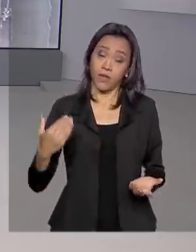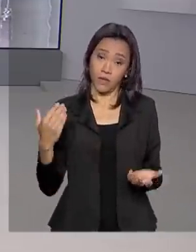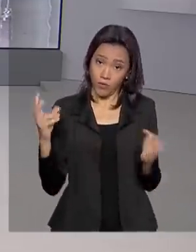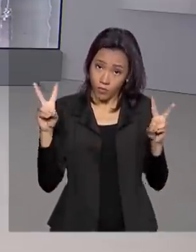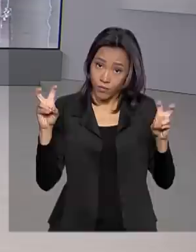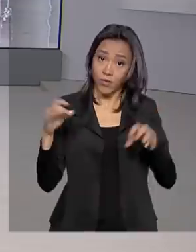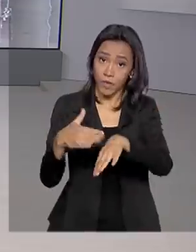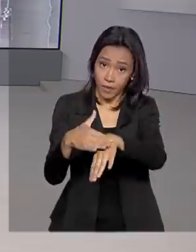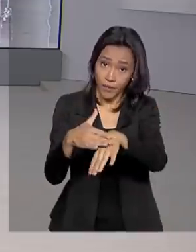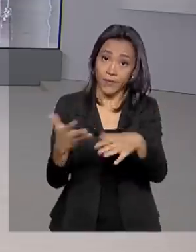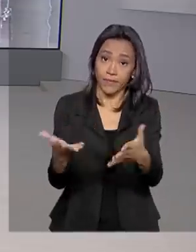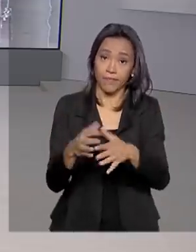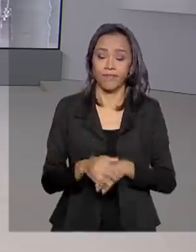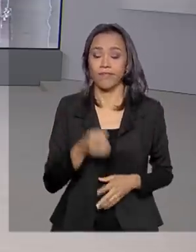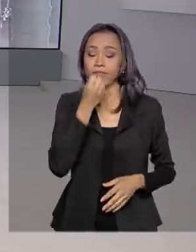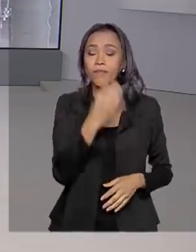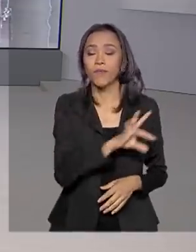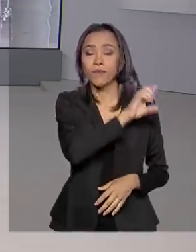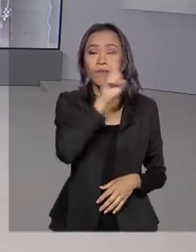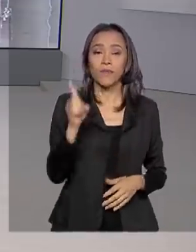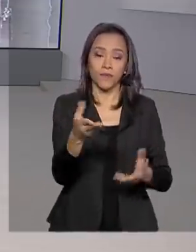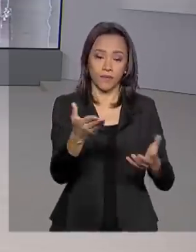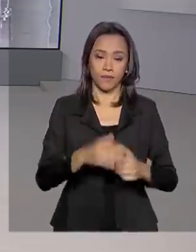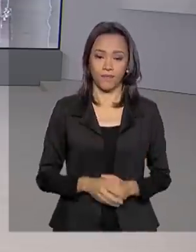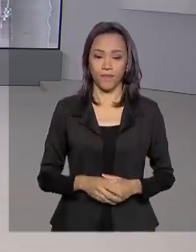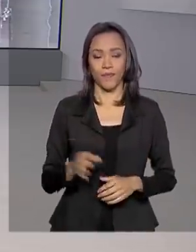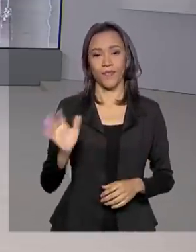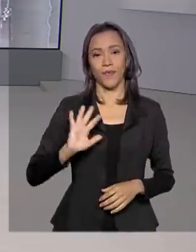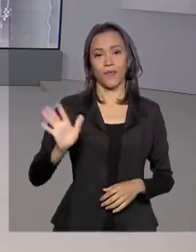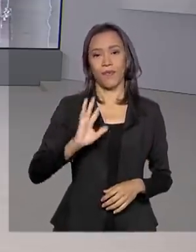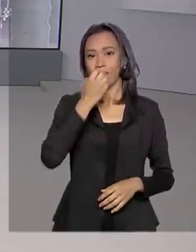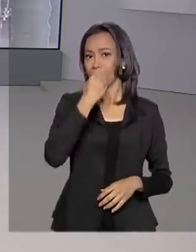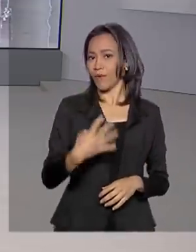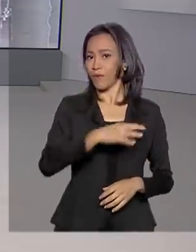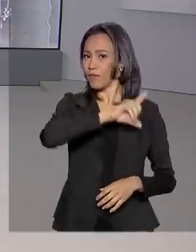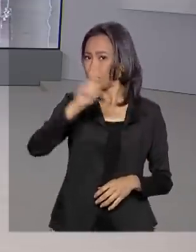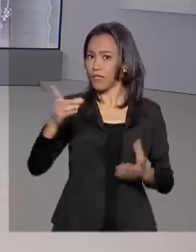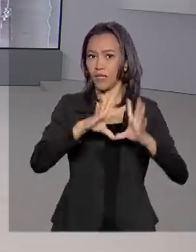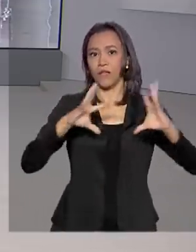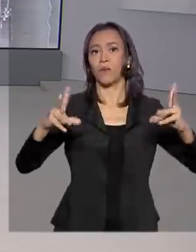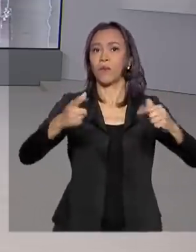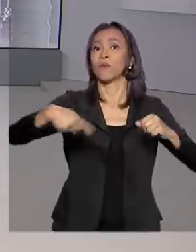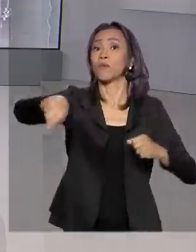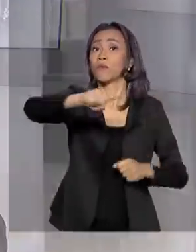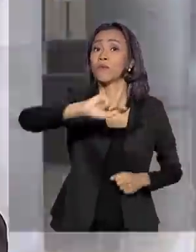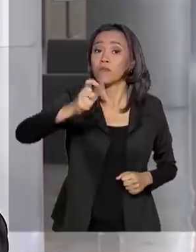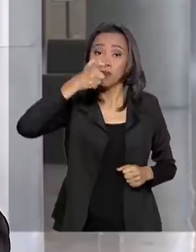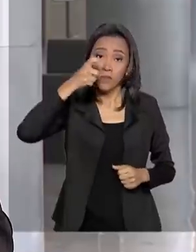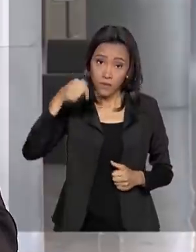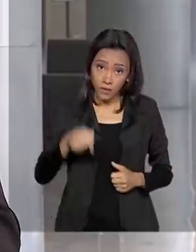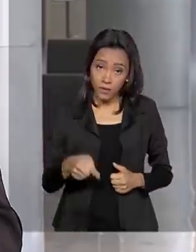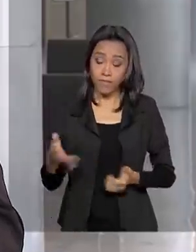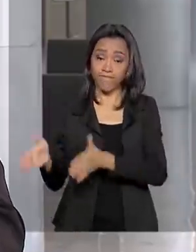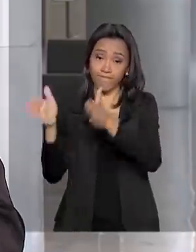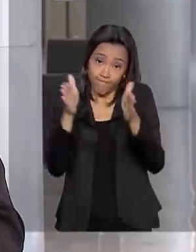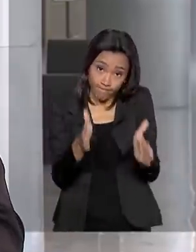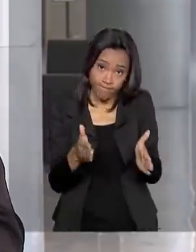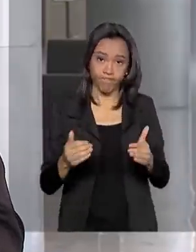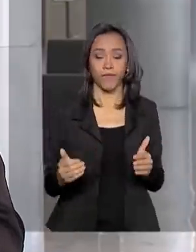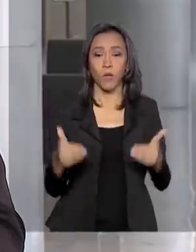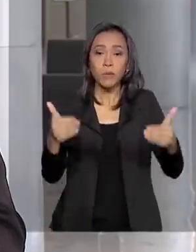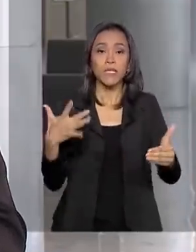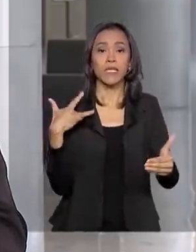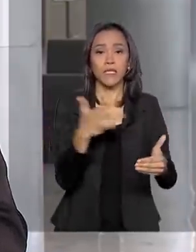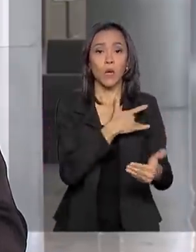doença. Glauco, bom dia. Olá, Renata. Bom dia para você. Bom dia a todos que nos acompanham. O Ministério da Saúde publicou